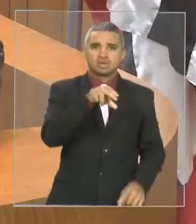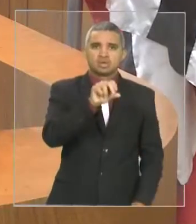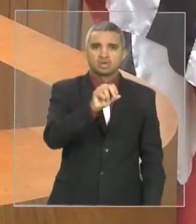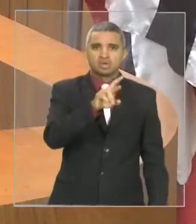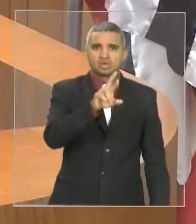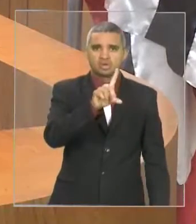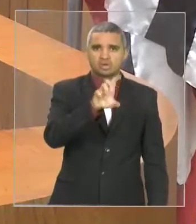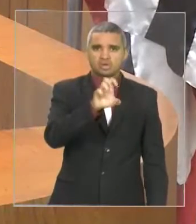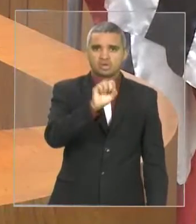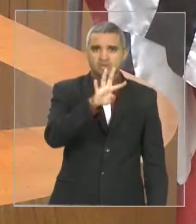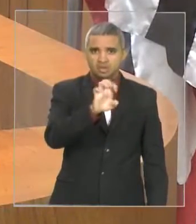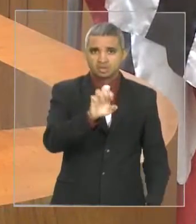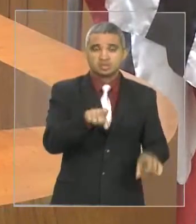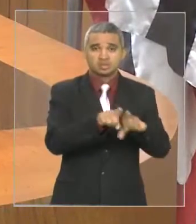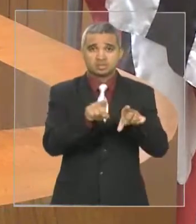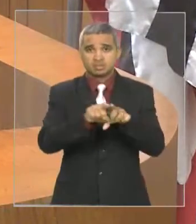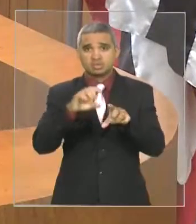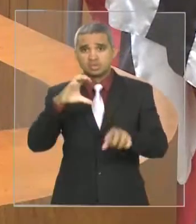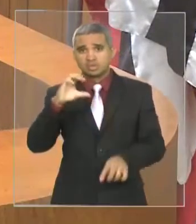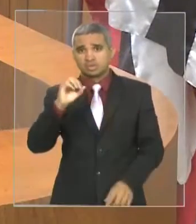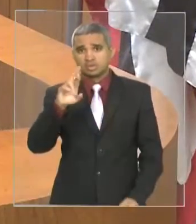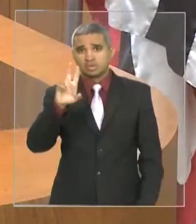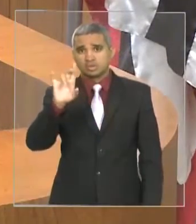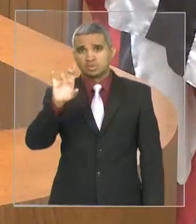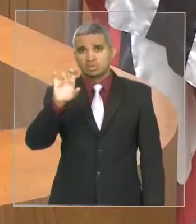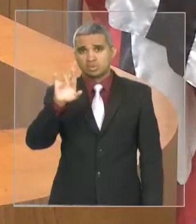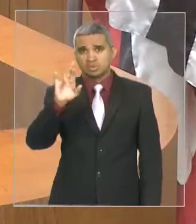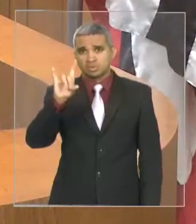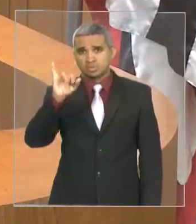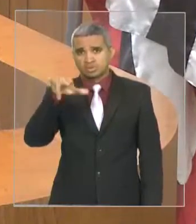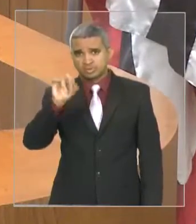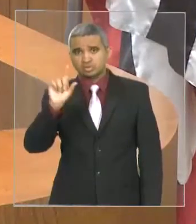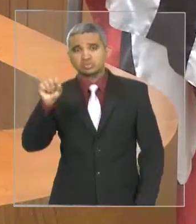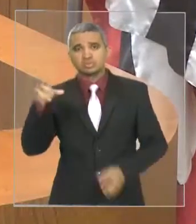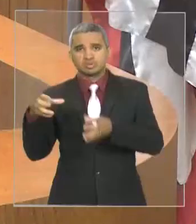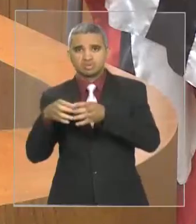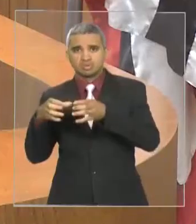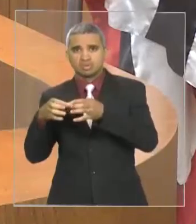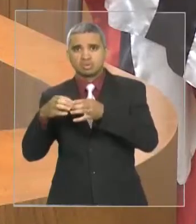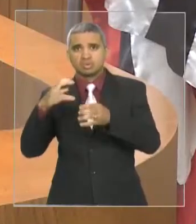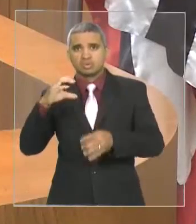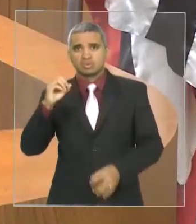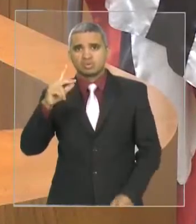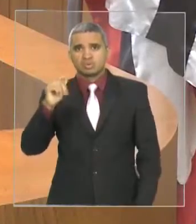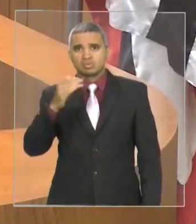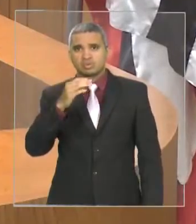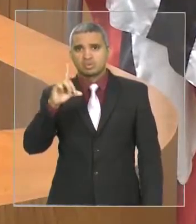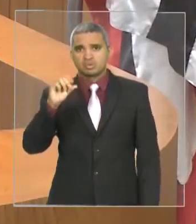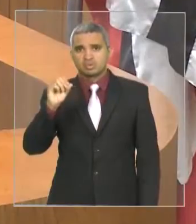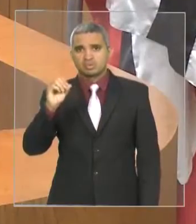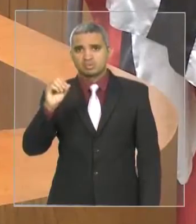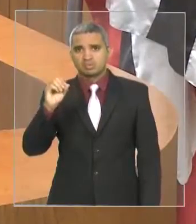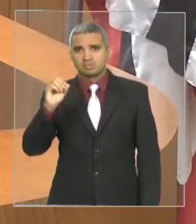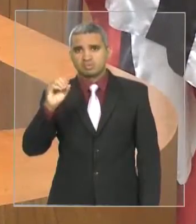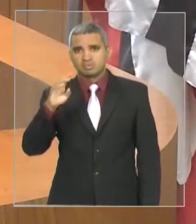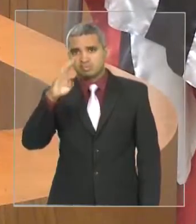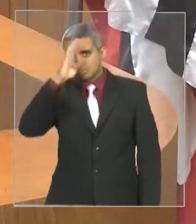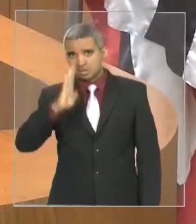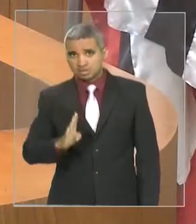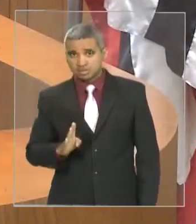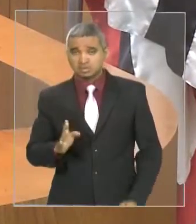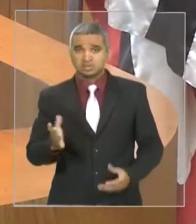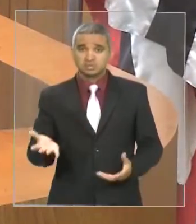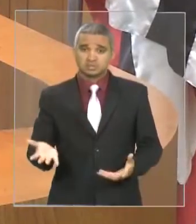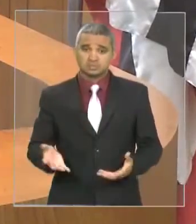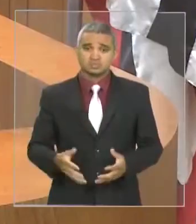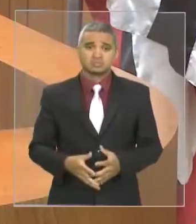clubes participam, não é? E numa história bem curta, isso mostra a competência de quem está na gestão do Cordinho. Eu quero, enquanto deputado,